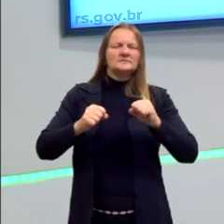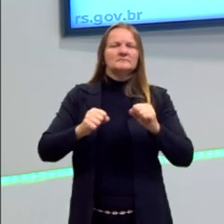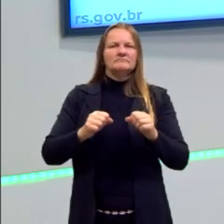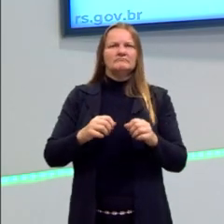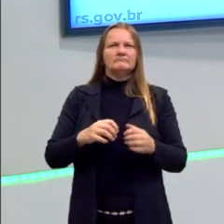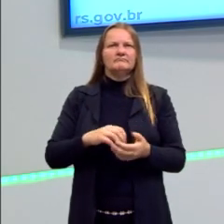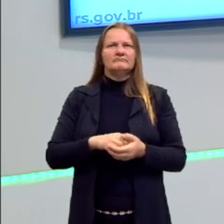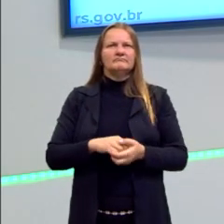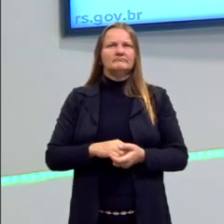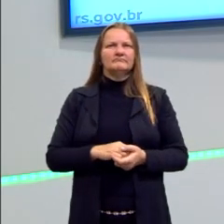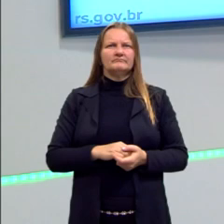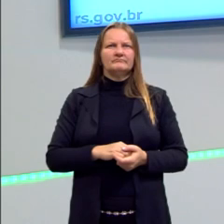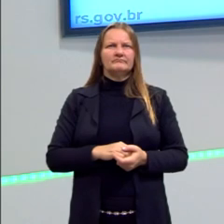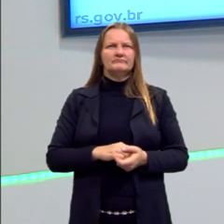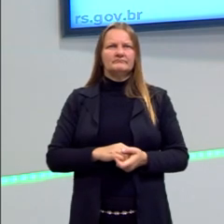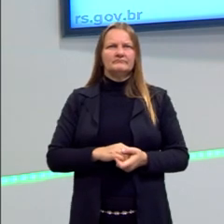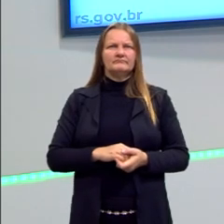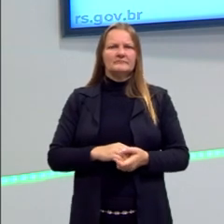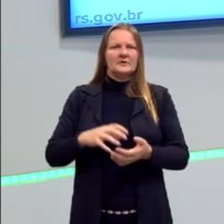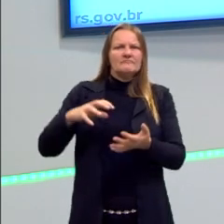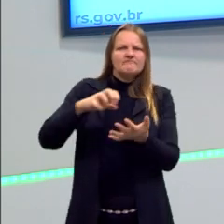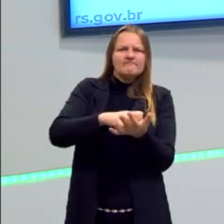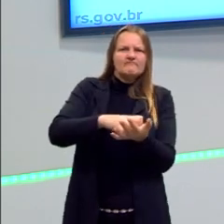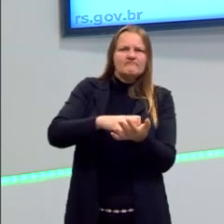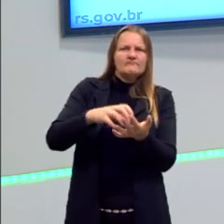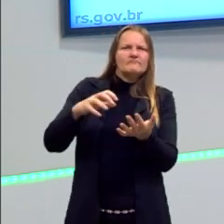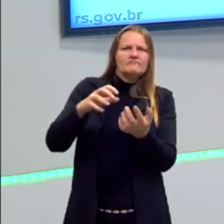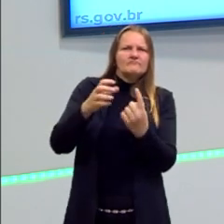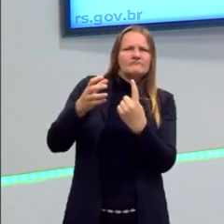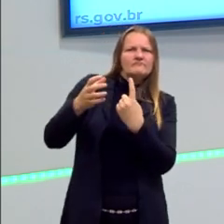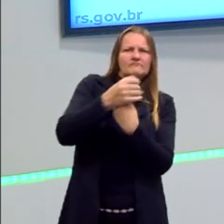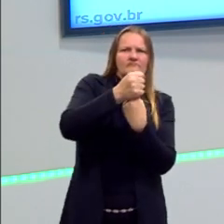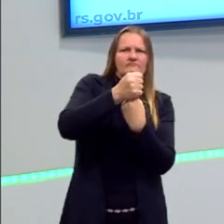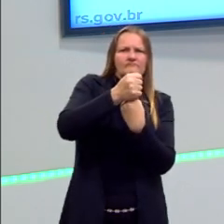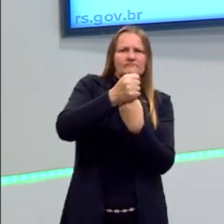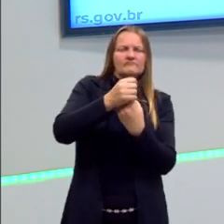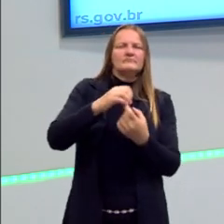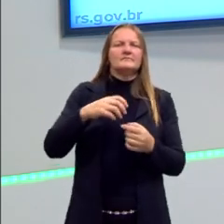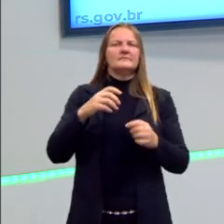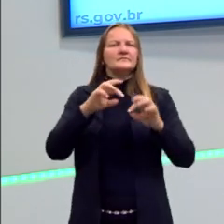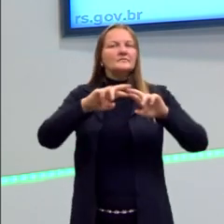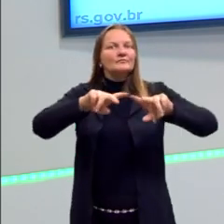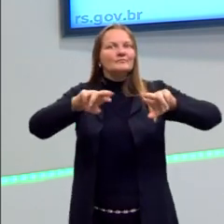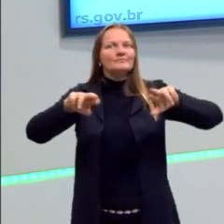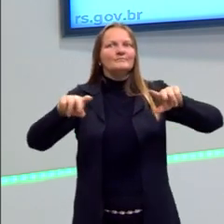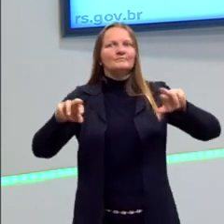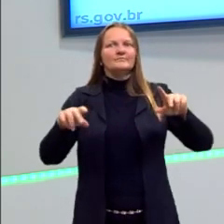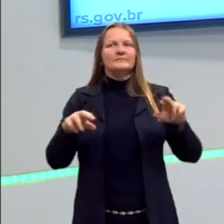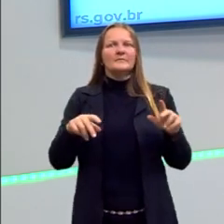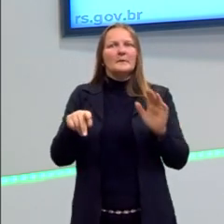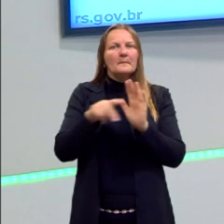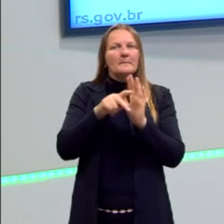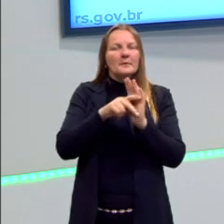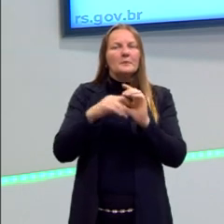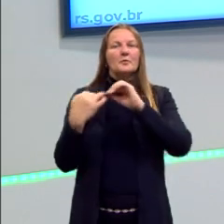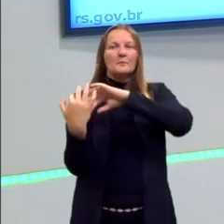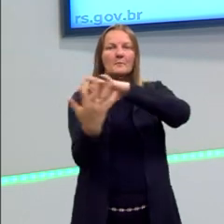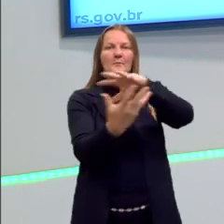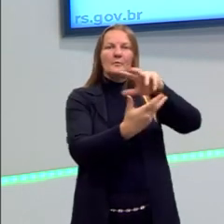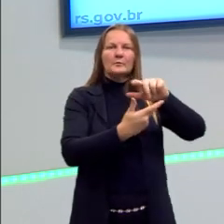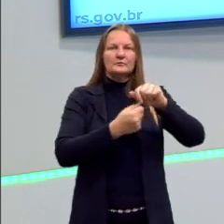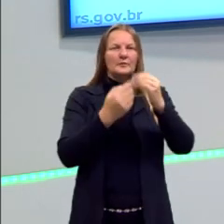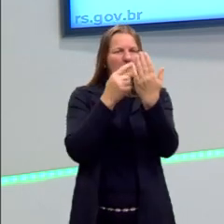seria possível a dominação das diversas instâncias do mundo, né?